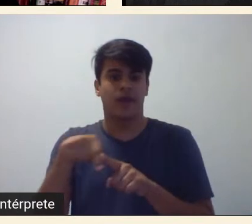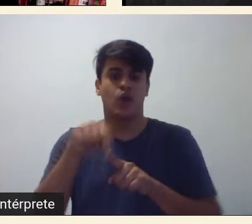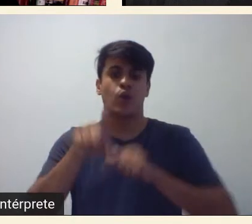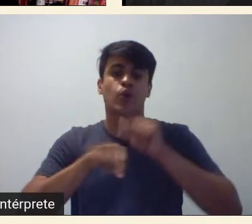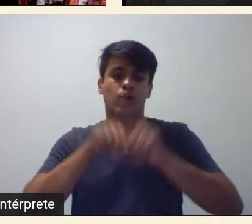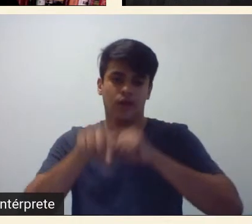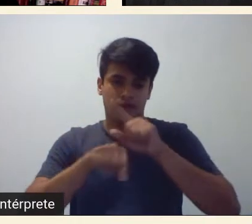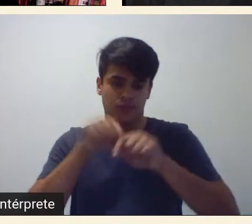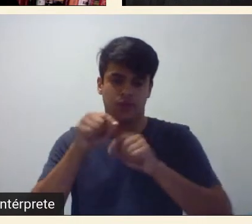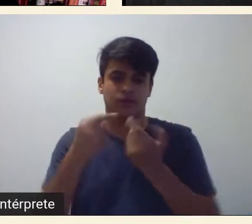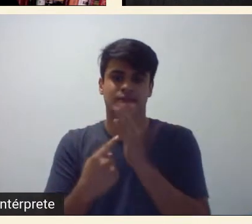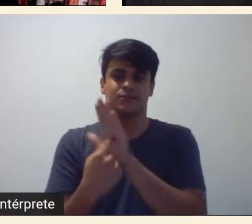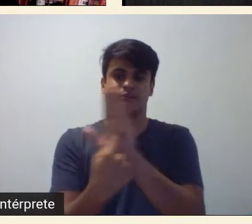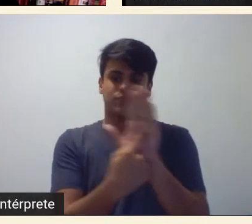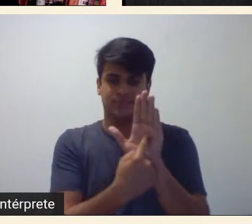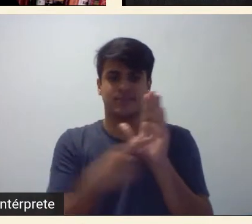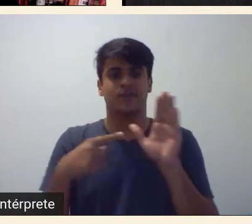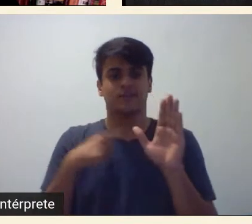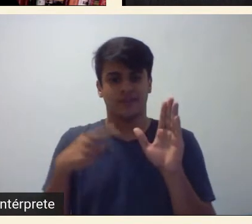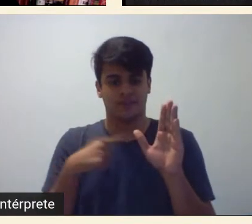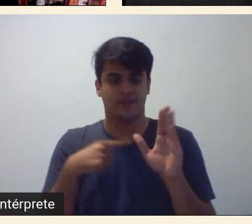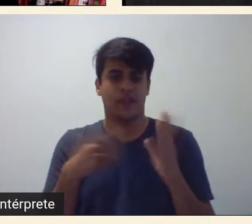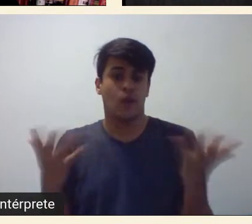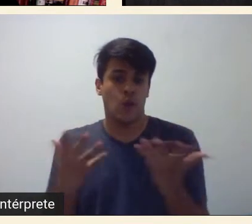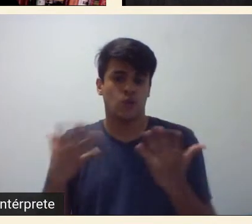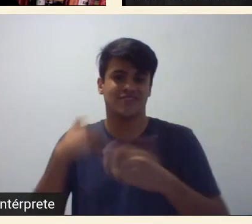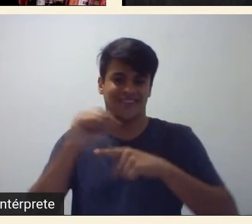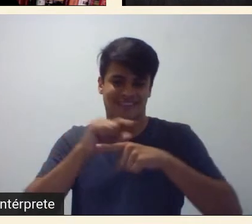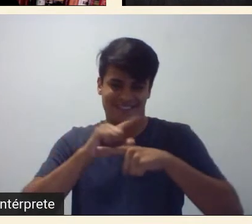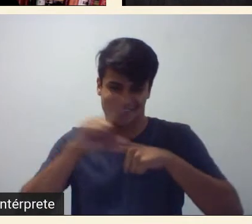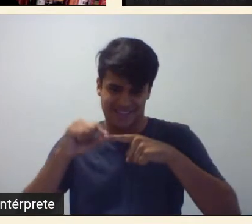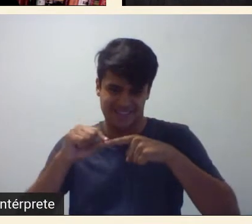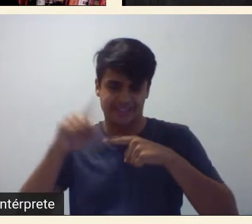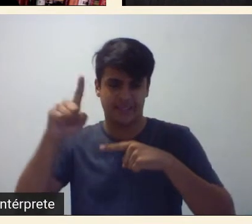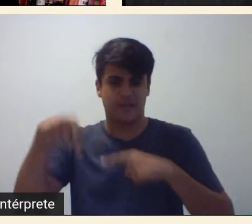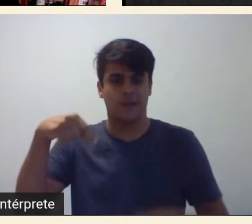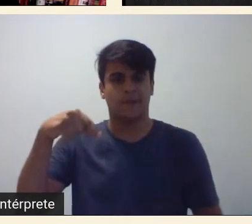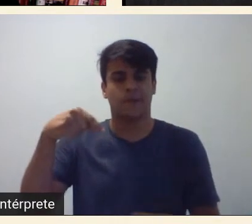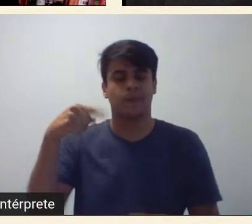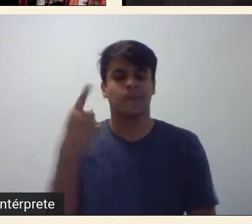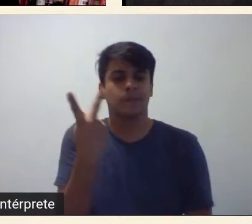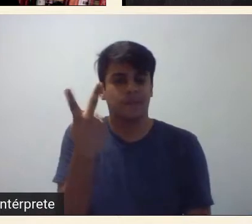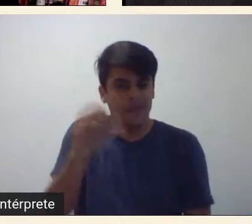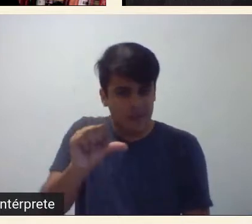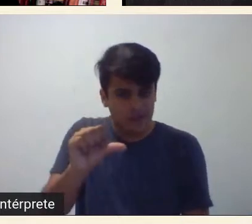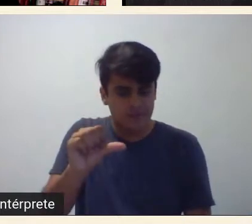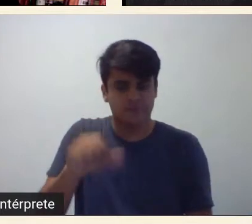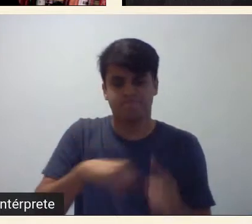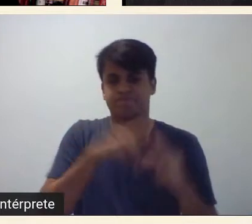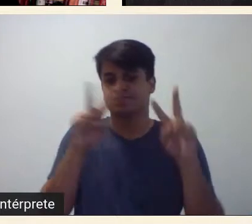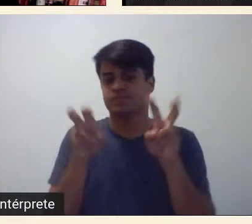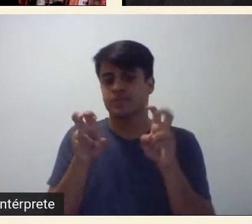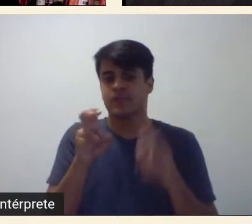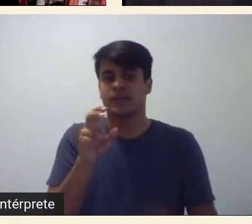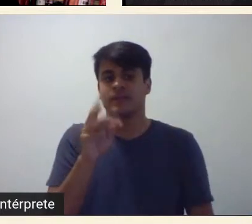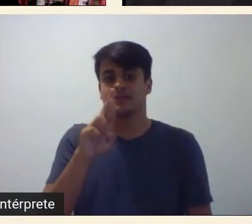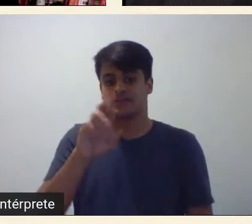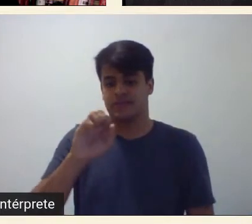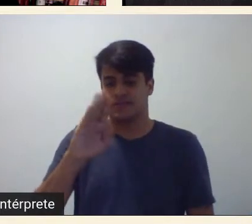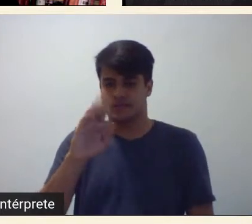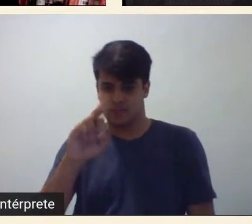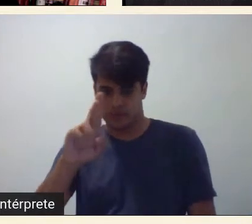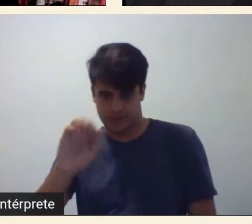atualmente em Cartaz, no Sesc Pinheiros, aqui em São Paulo, Transbordar, Transgressões do Bordado na Arte